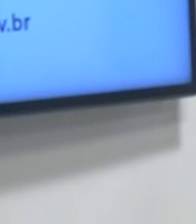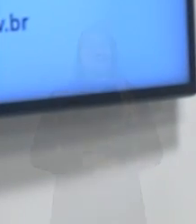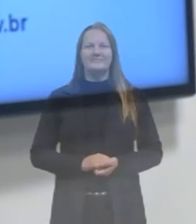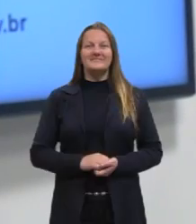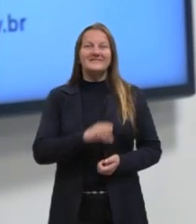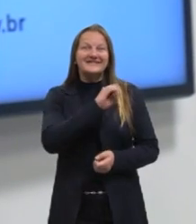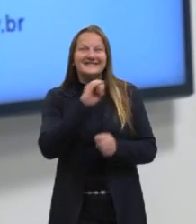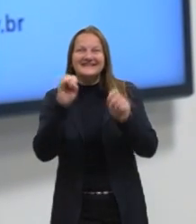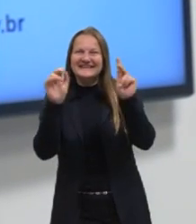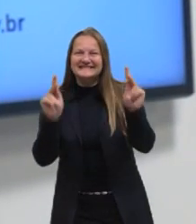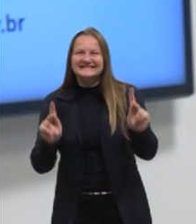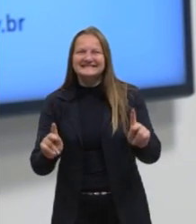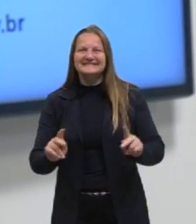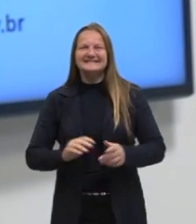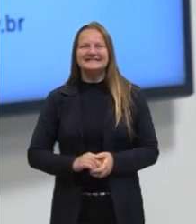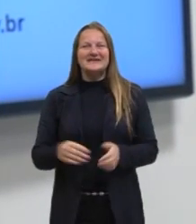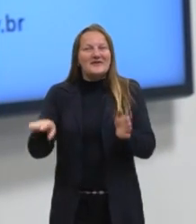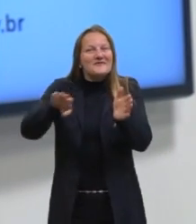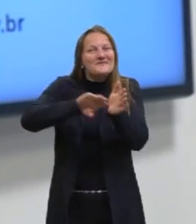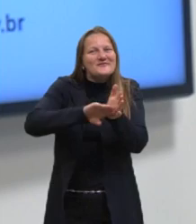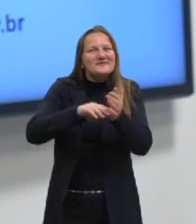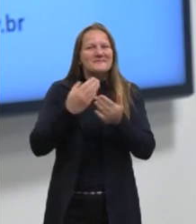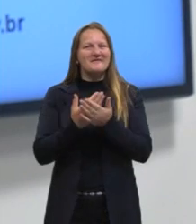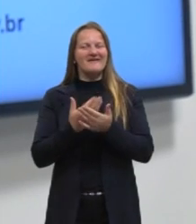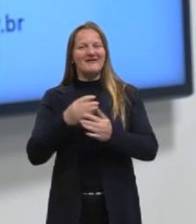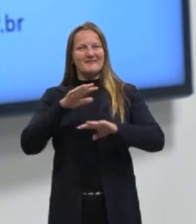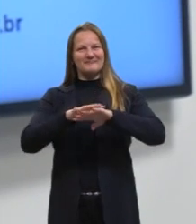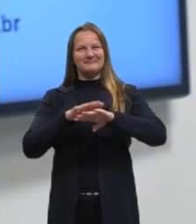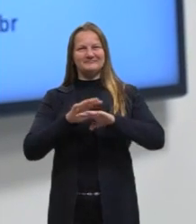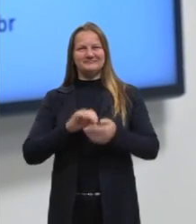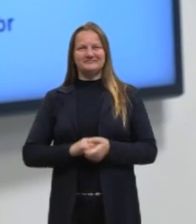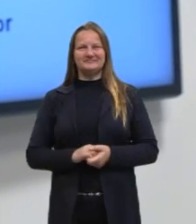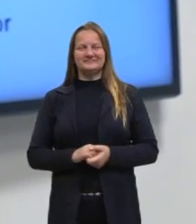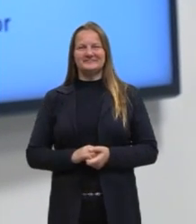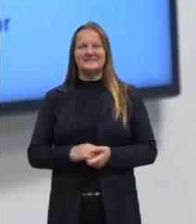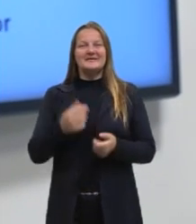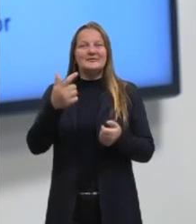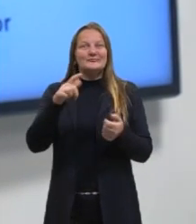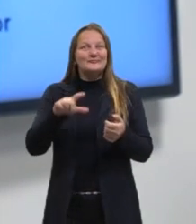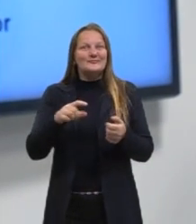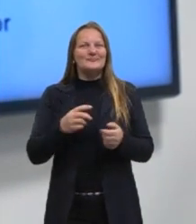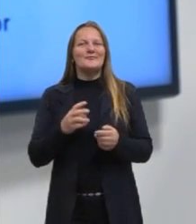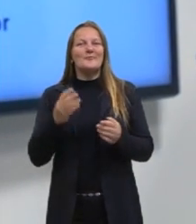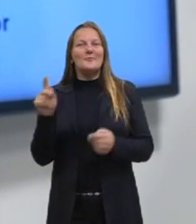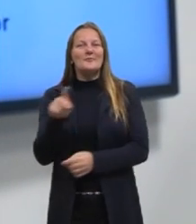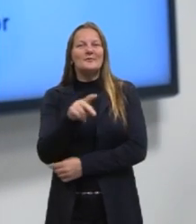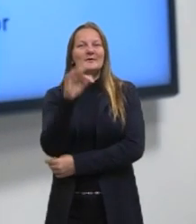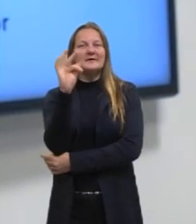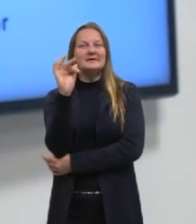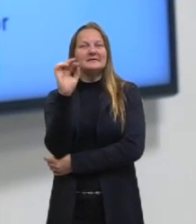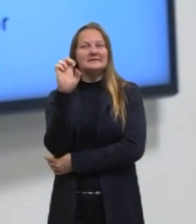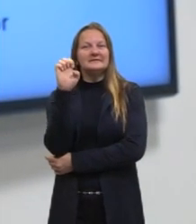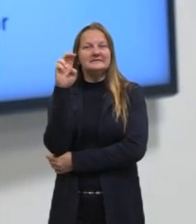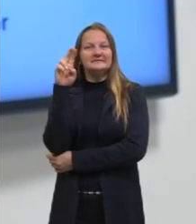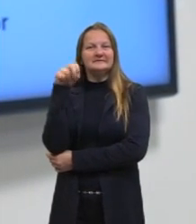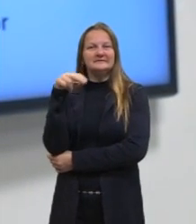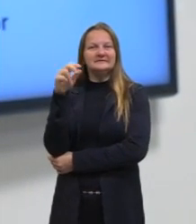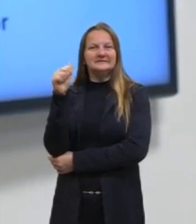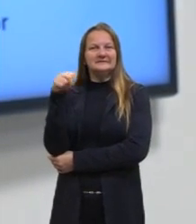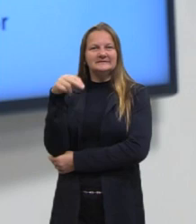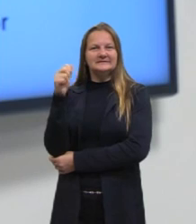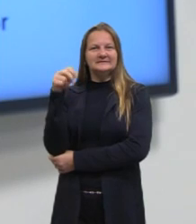Oi, oi pessoas! Já voltamos para a nossa aula de matemática de novo. Eu sou a prof. Fernanda, tenho 25